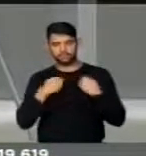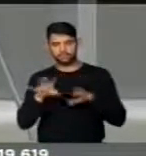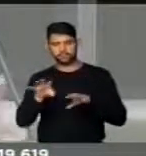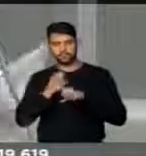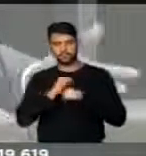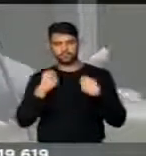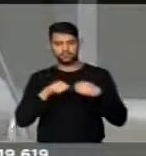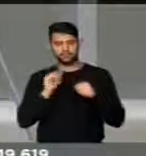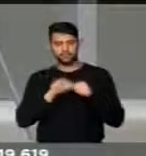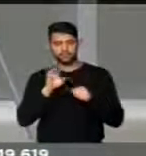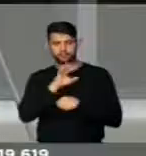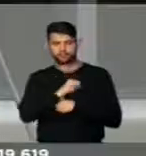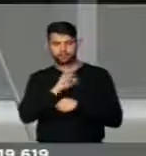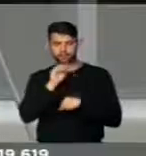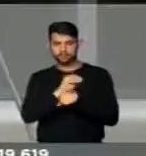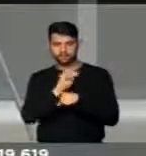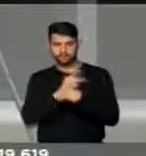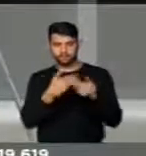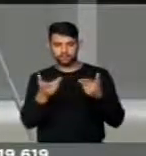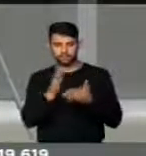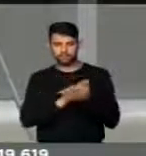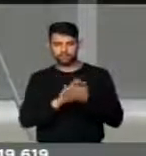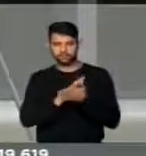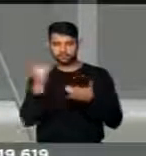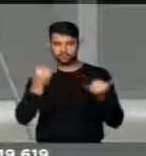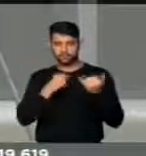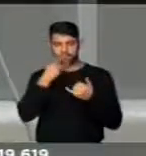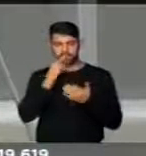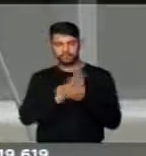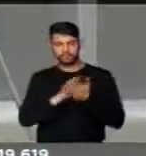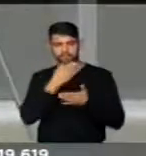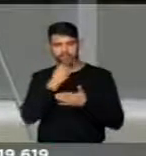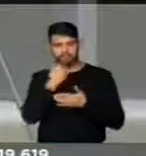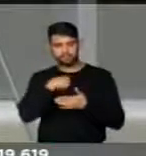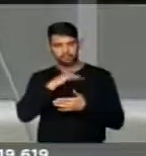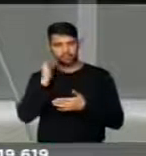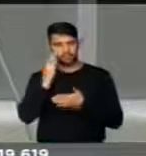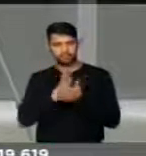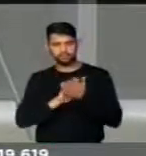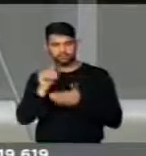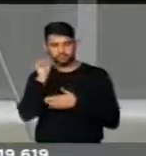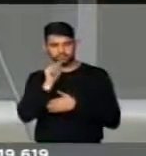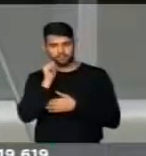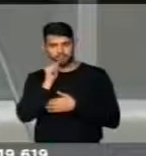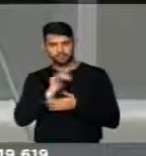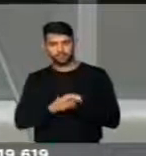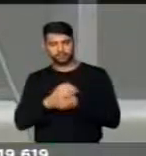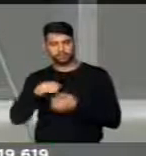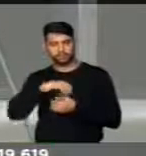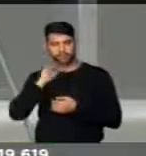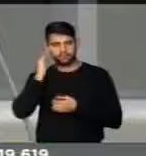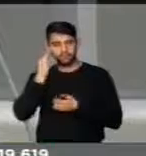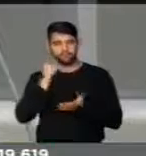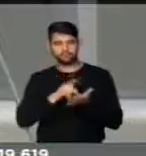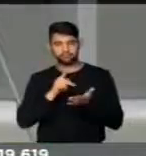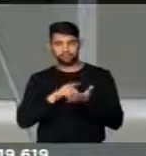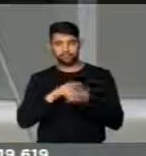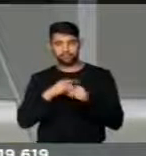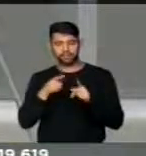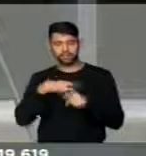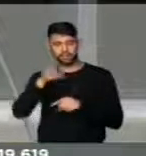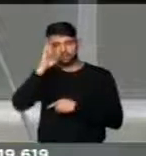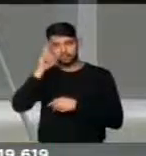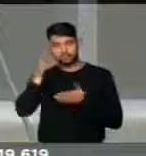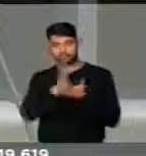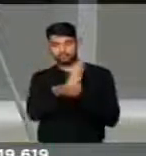de empoderamento, ela precisa ser amada e cuidada. E não venha me dizer que nós homens não entendemos de mulher. Entendemos sim. É que as